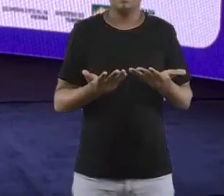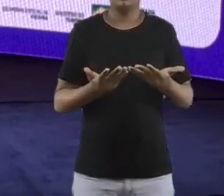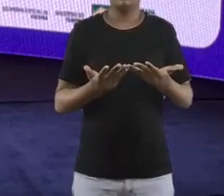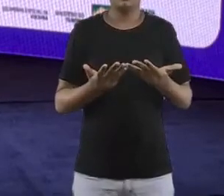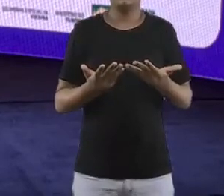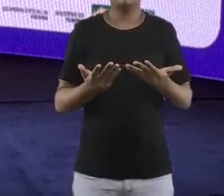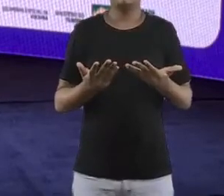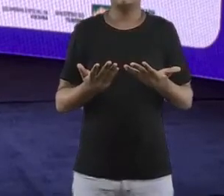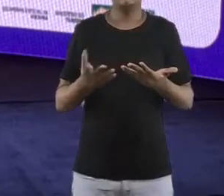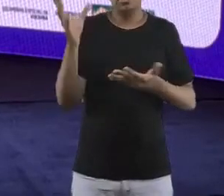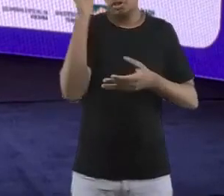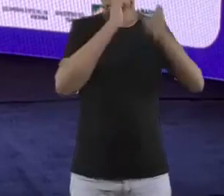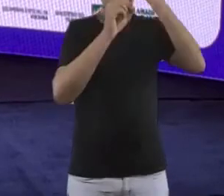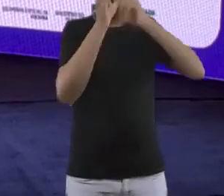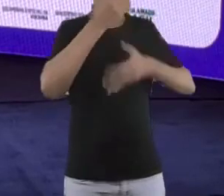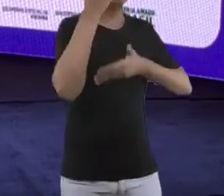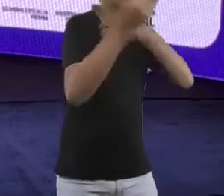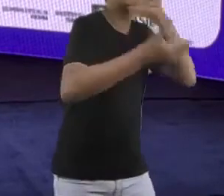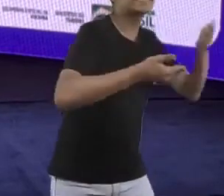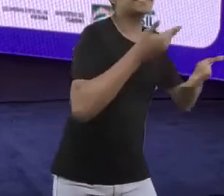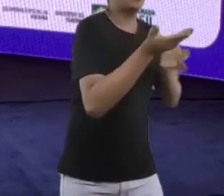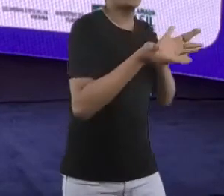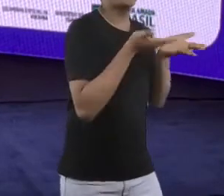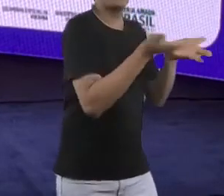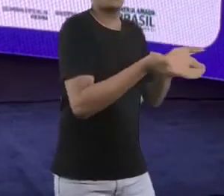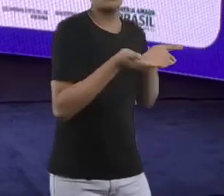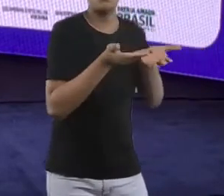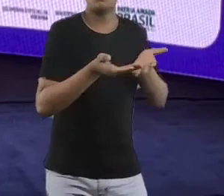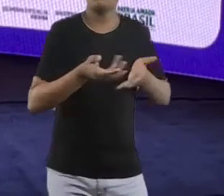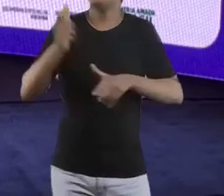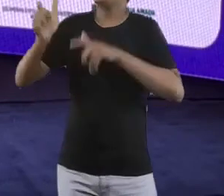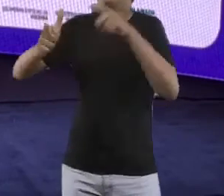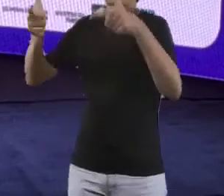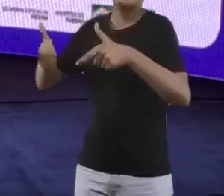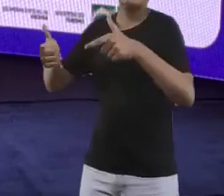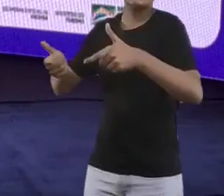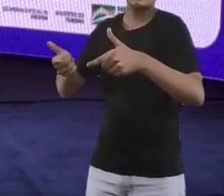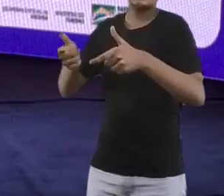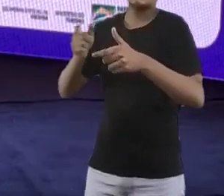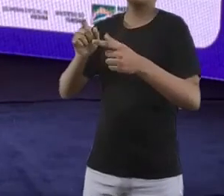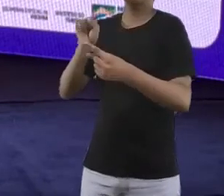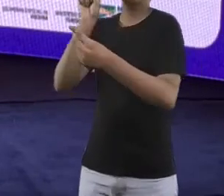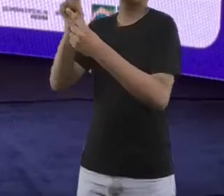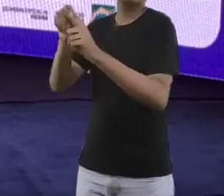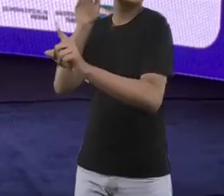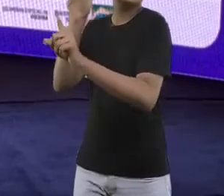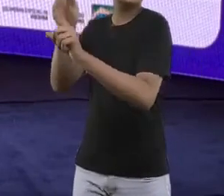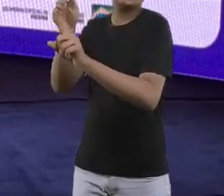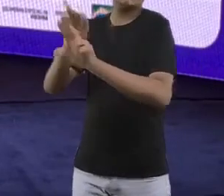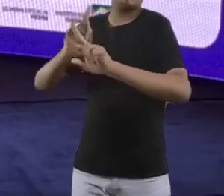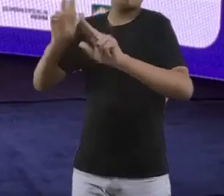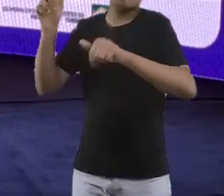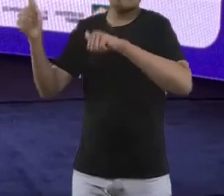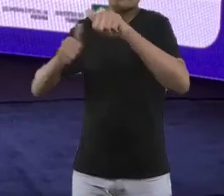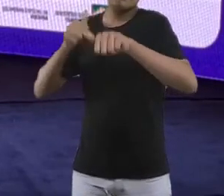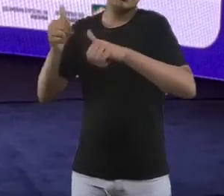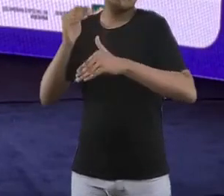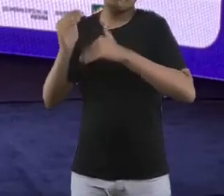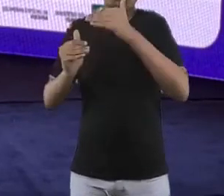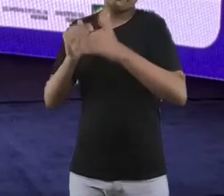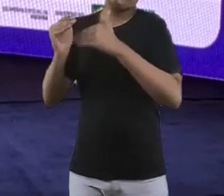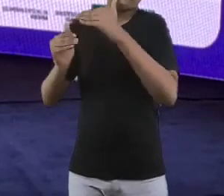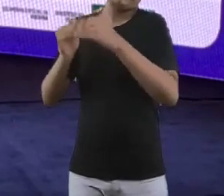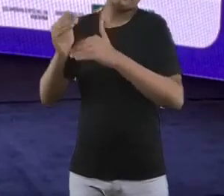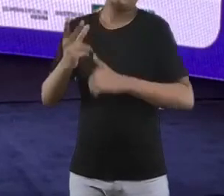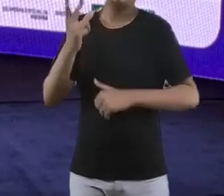saber, como levar, para quem levar. E, com certeza, a gente vai ter muito mais impacto, até porque em 2025 a gente quer estar com pelo menos